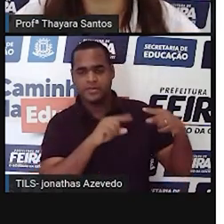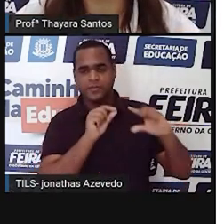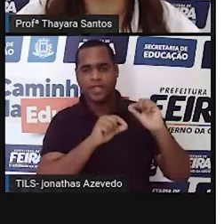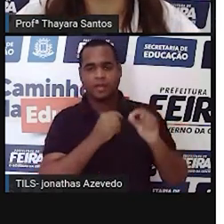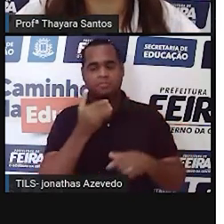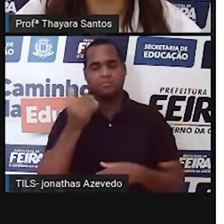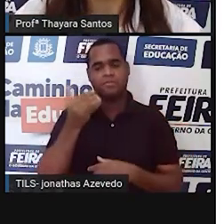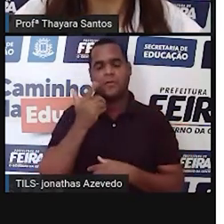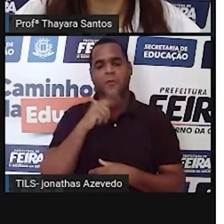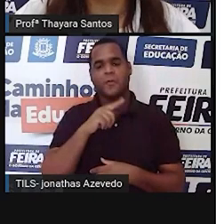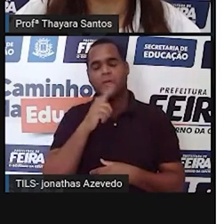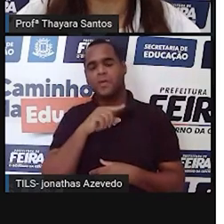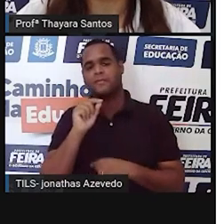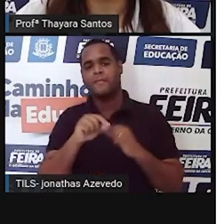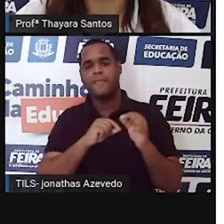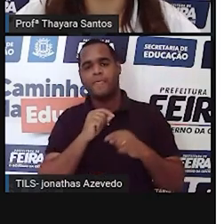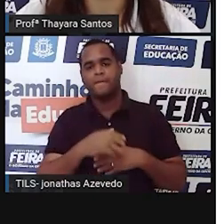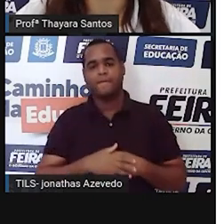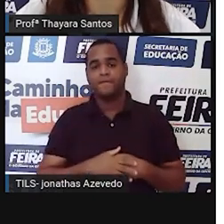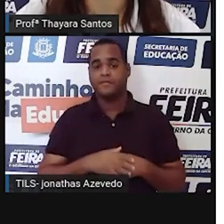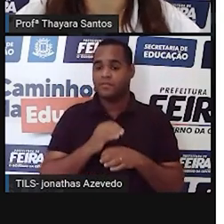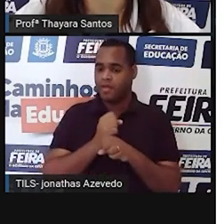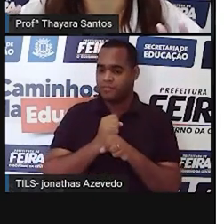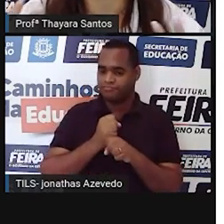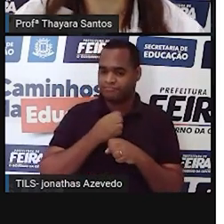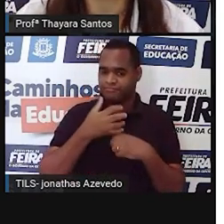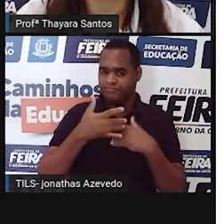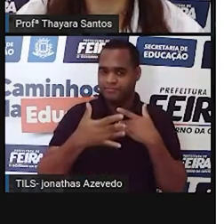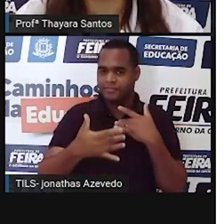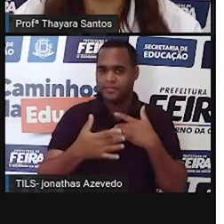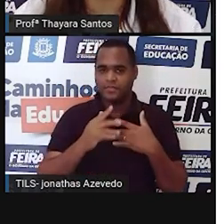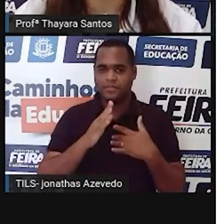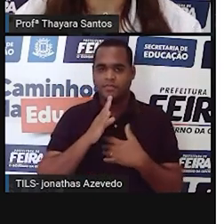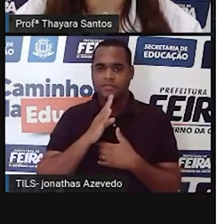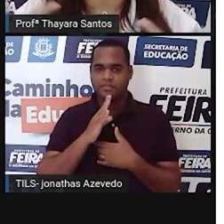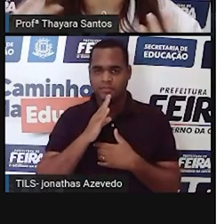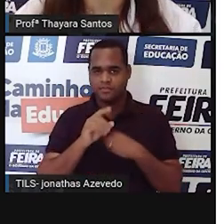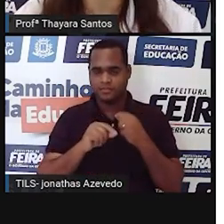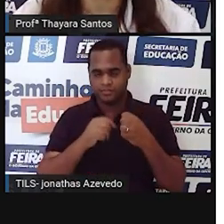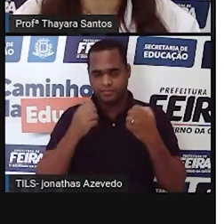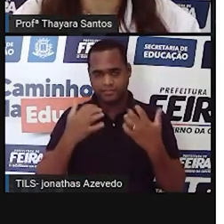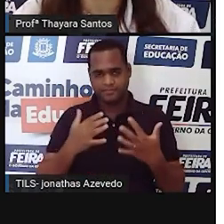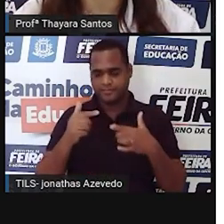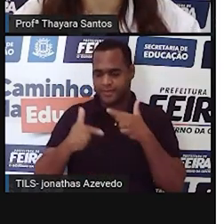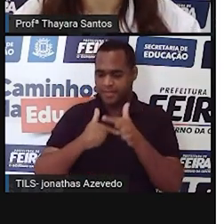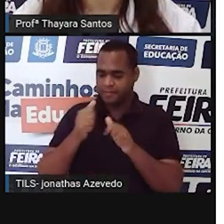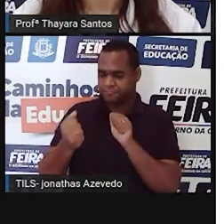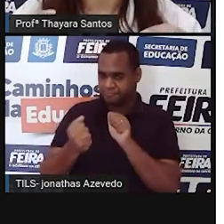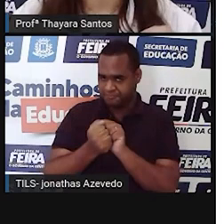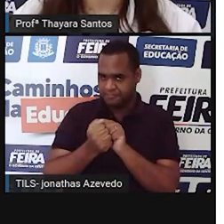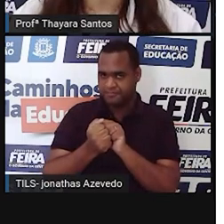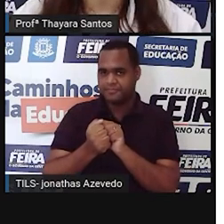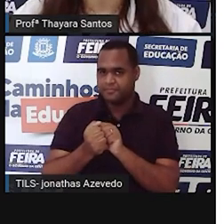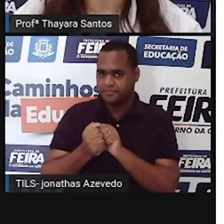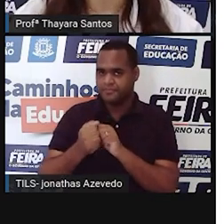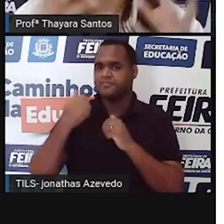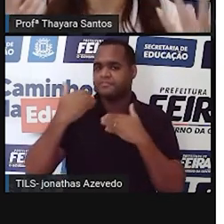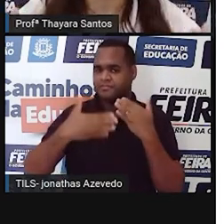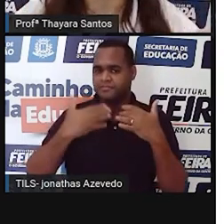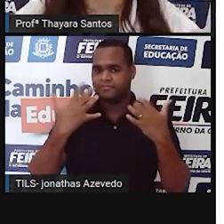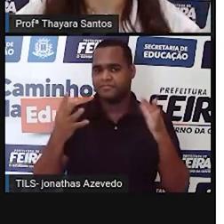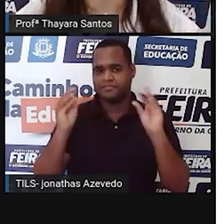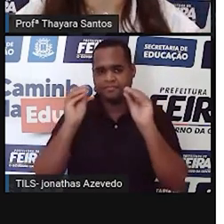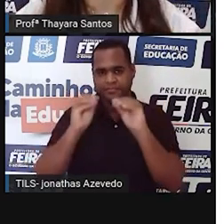genético primeiro. Só que aí, anos depois, eles resolveram juntar os conhecimentos deles, juntar os trabalhos deles e eles conseguiram